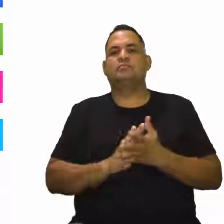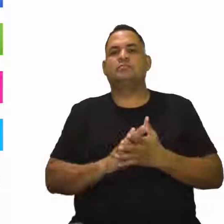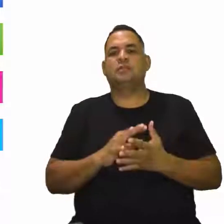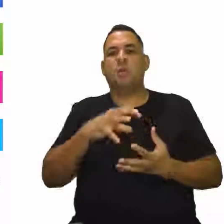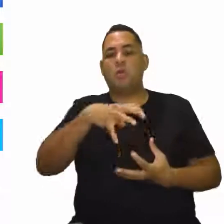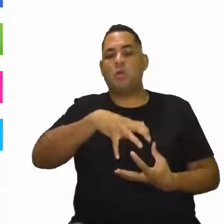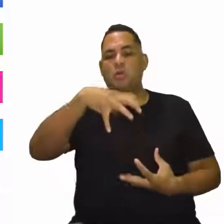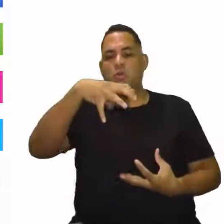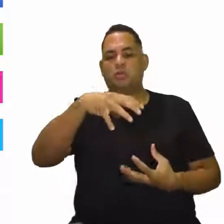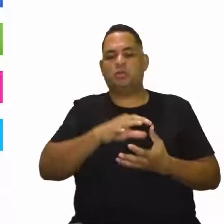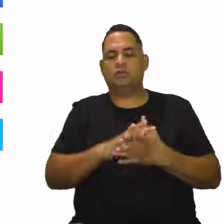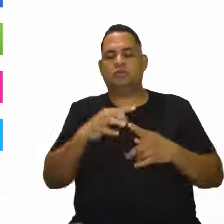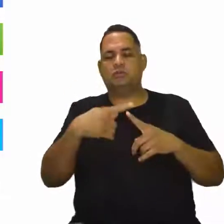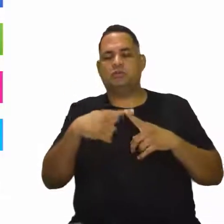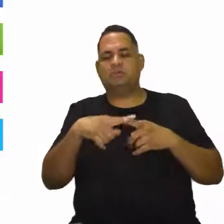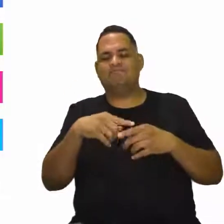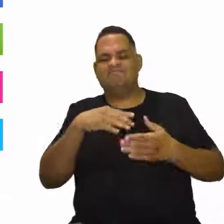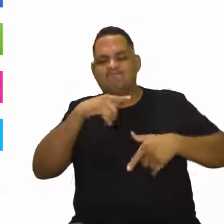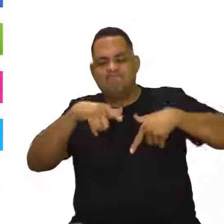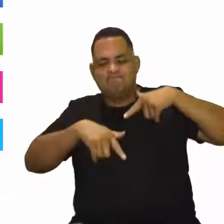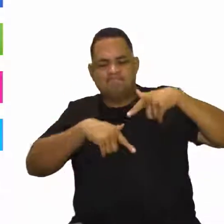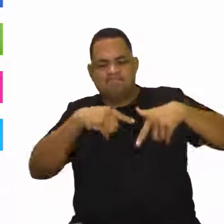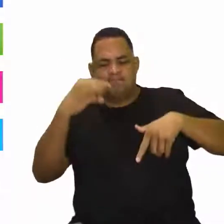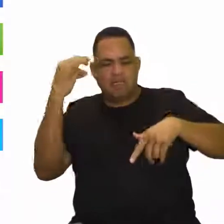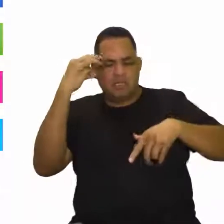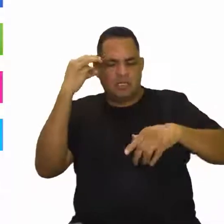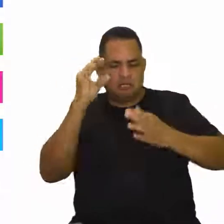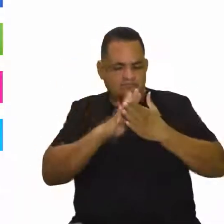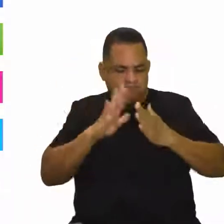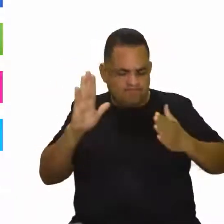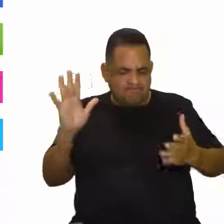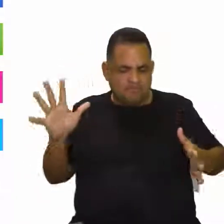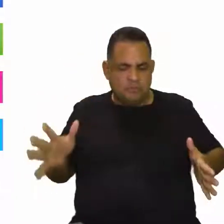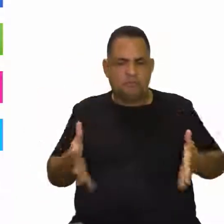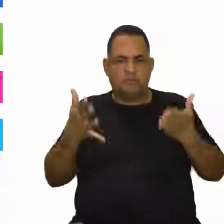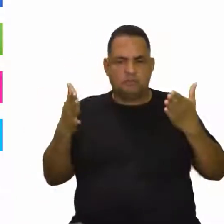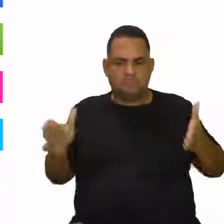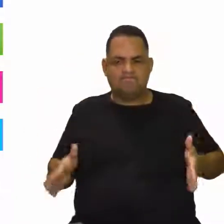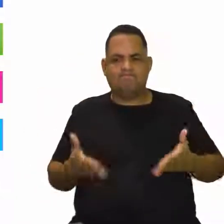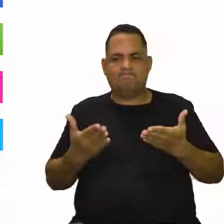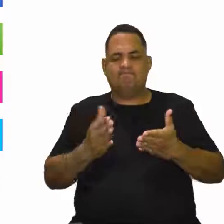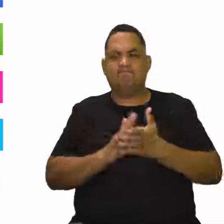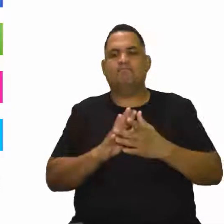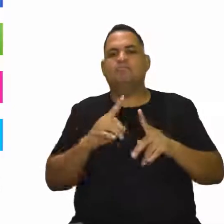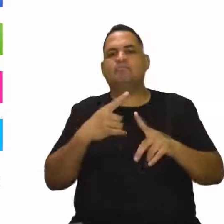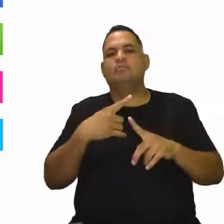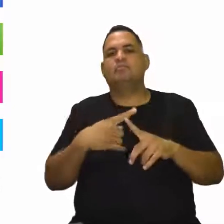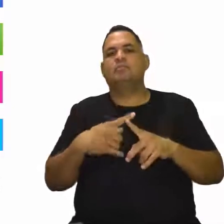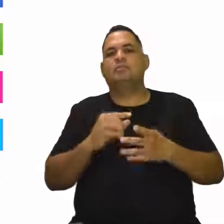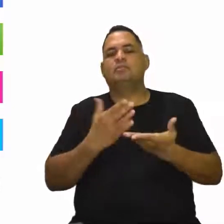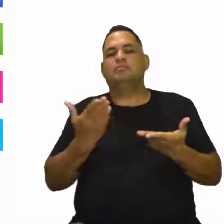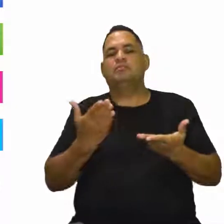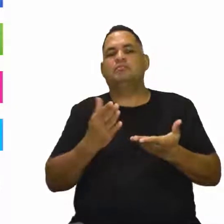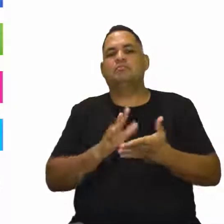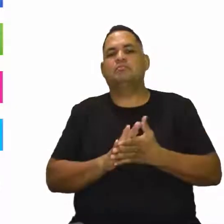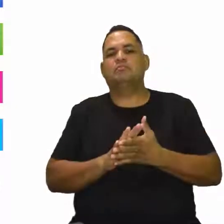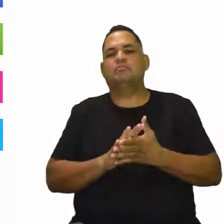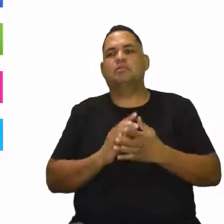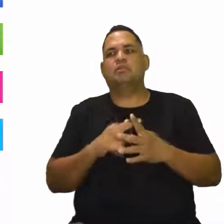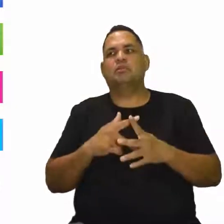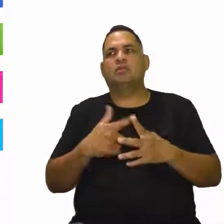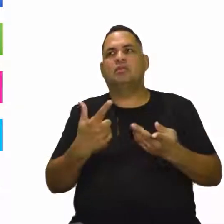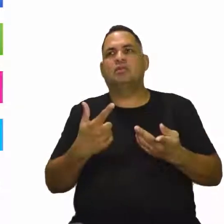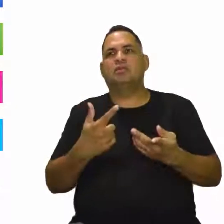sempre trabalhando essa memória, sempre estimulando, né? Para que esses lapsos de memória, se eles vierem,